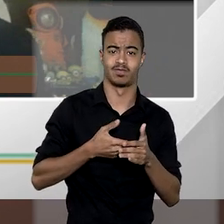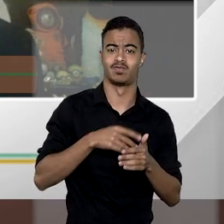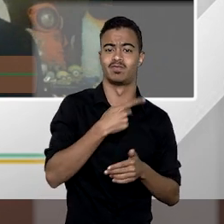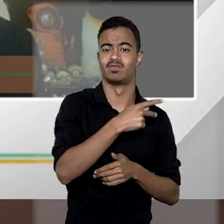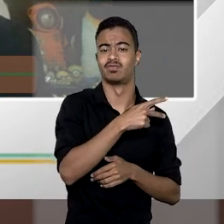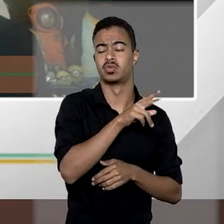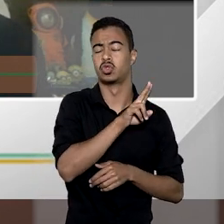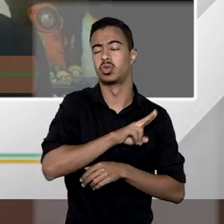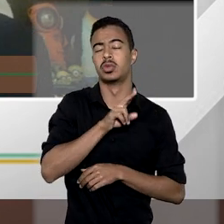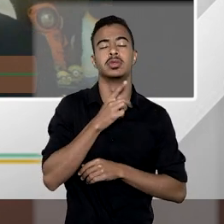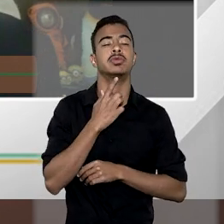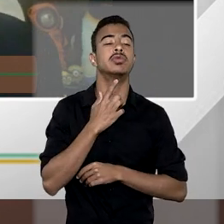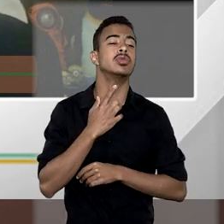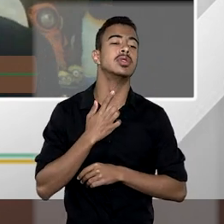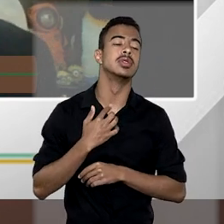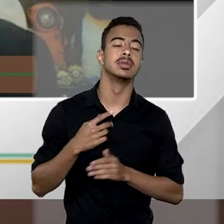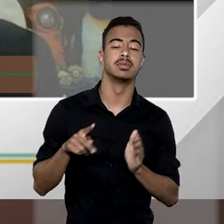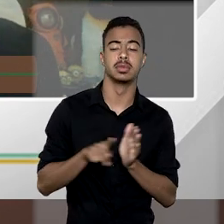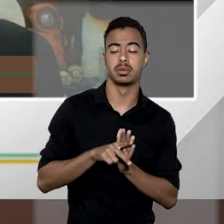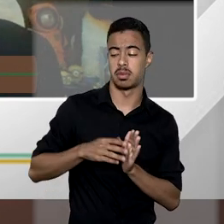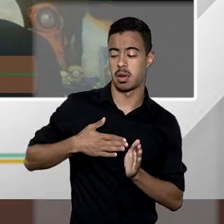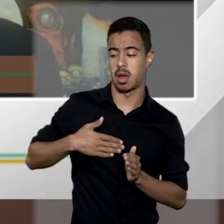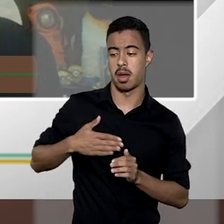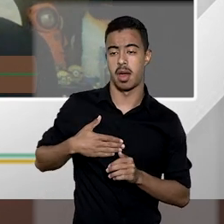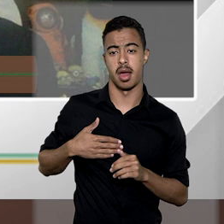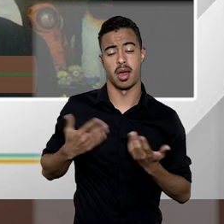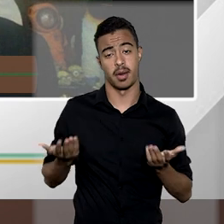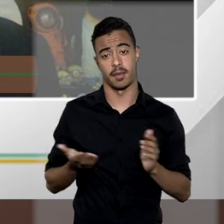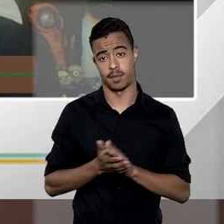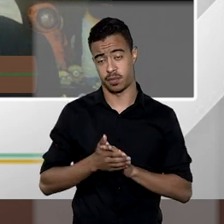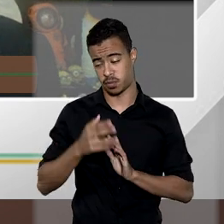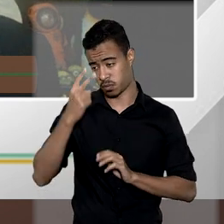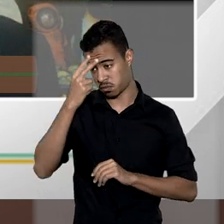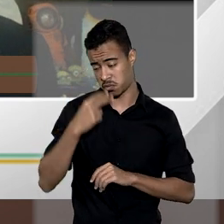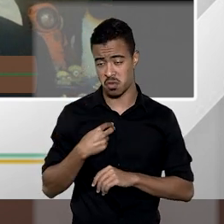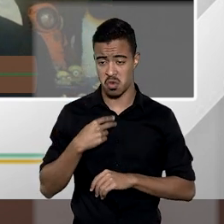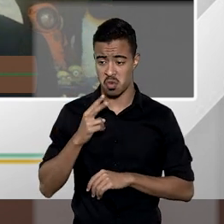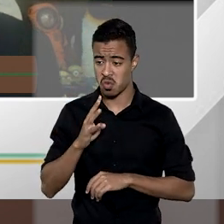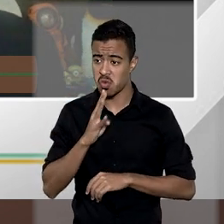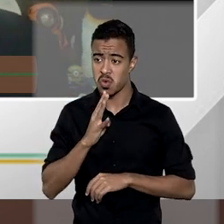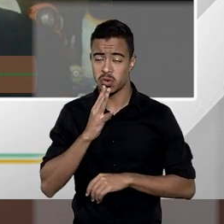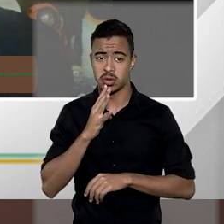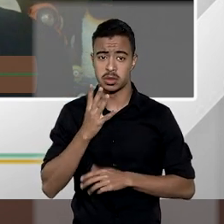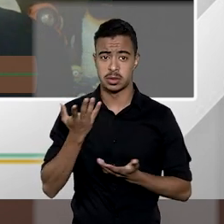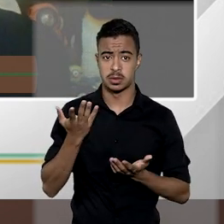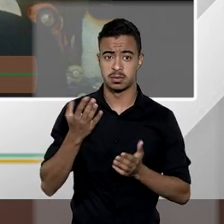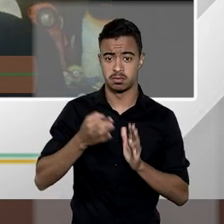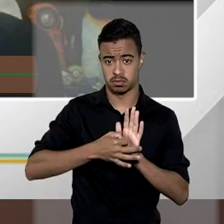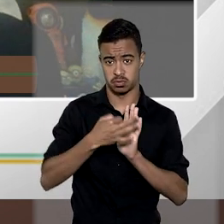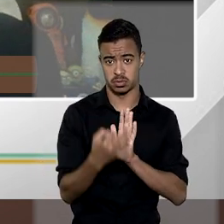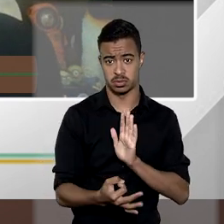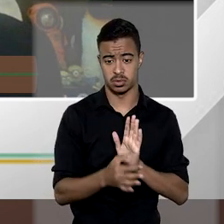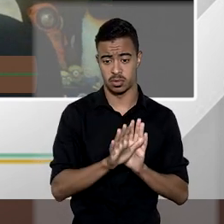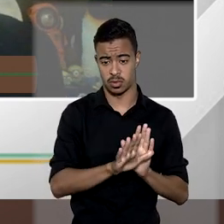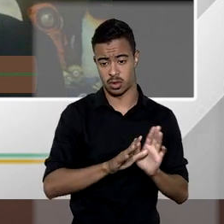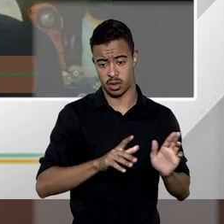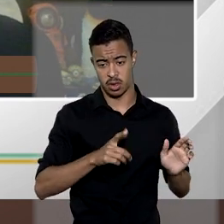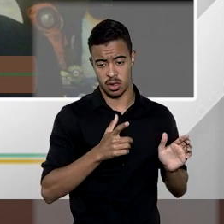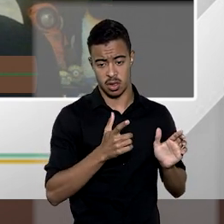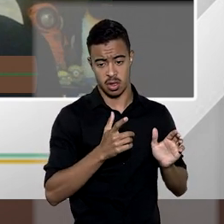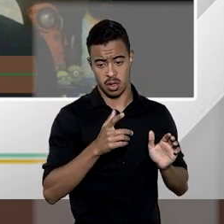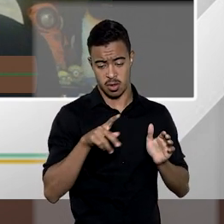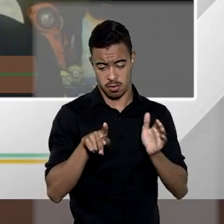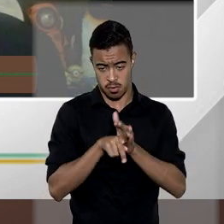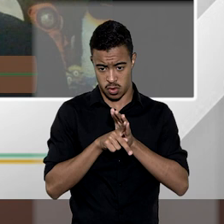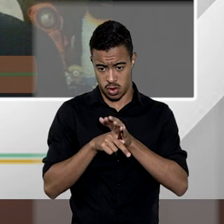da propriedade nesses casos na minha visão e eu reconheço que o tema é polêmico nesses casos de esvaziamento